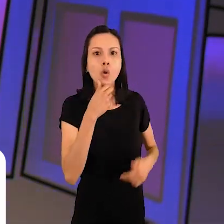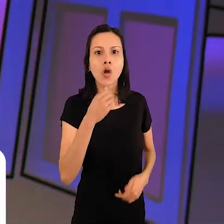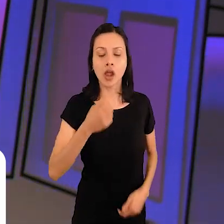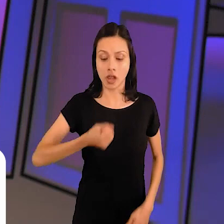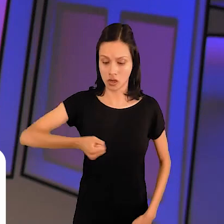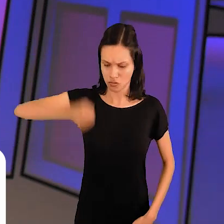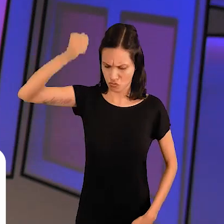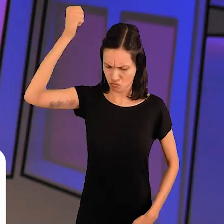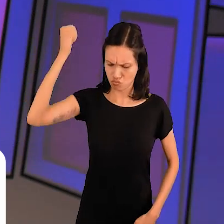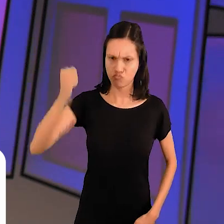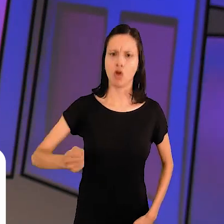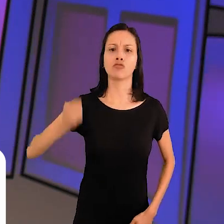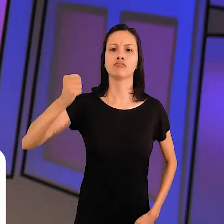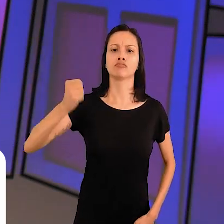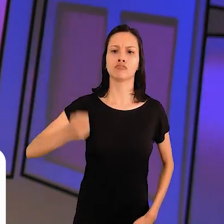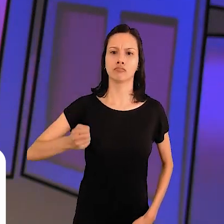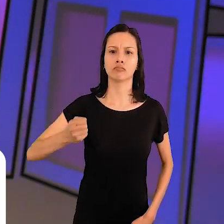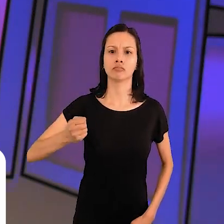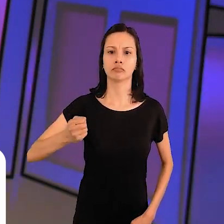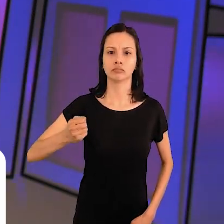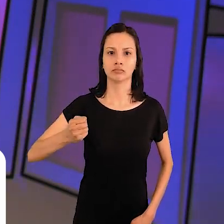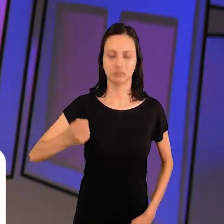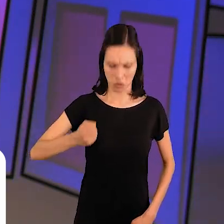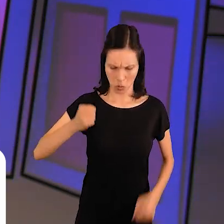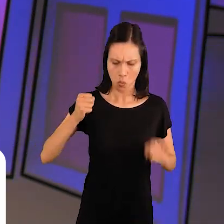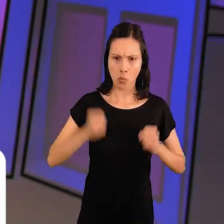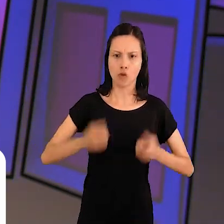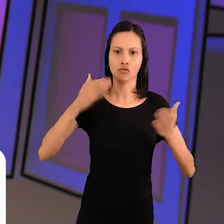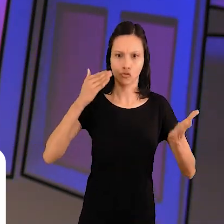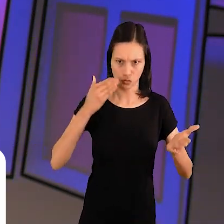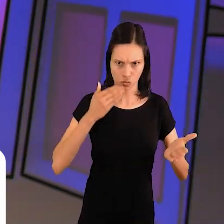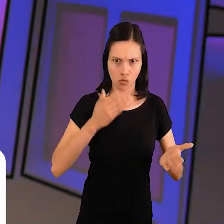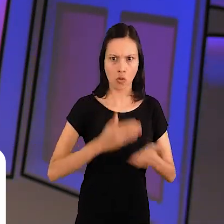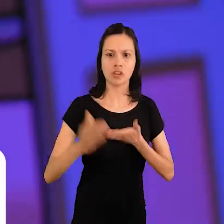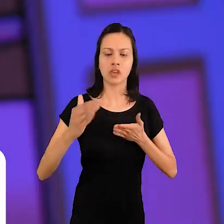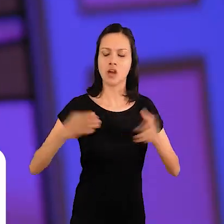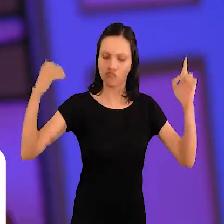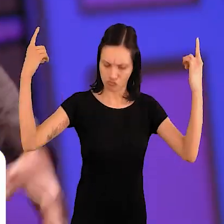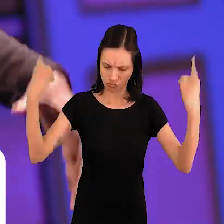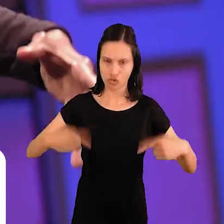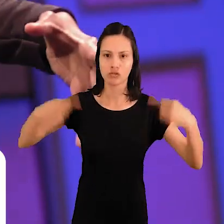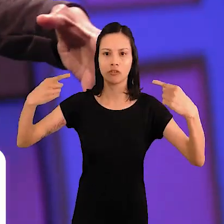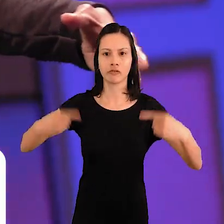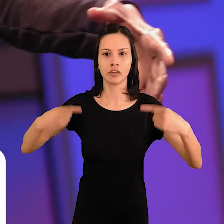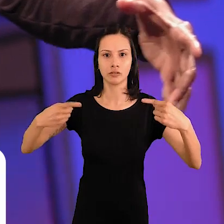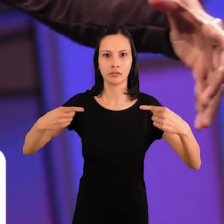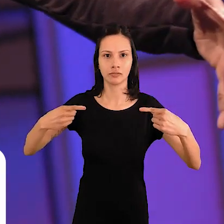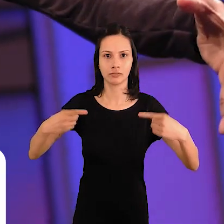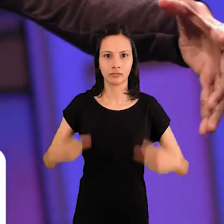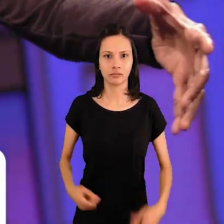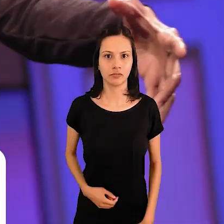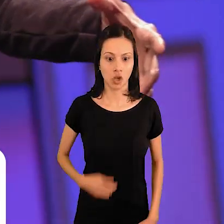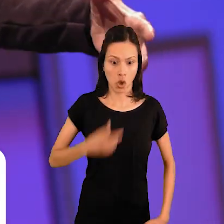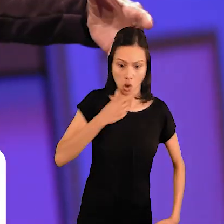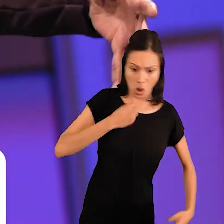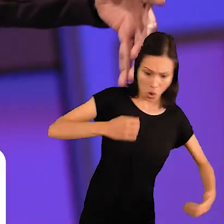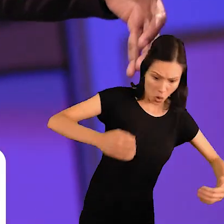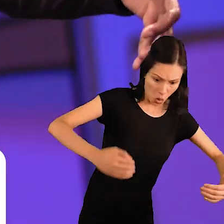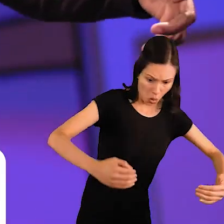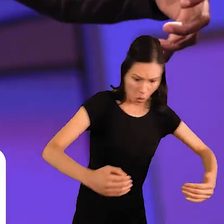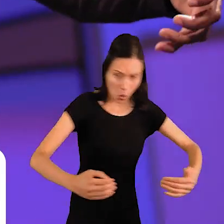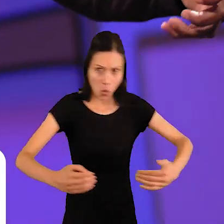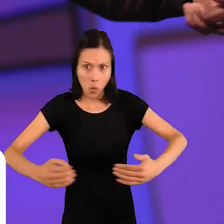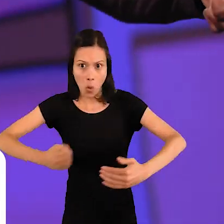chão. Que comece o desafio. O cozinheiro trouxe um panelão gigante,